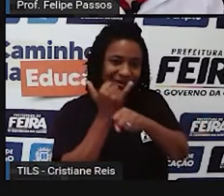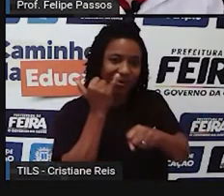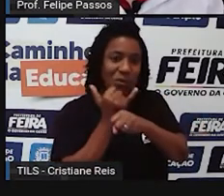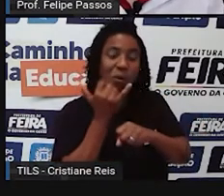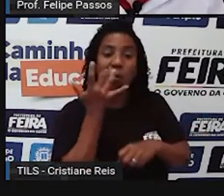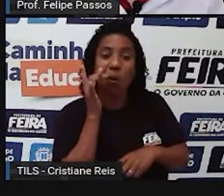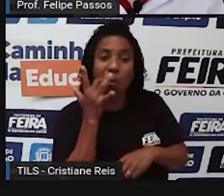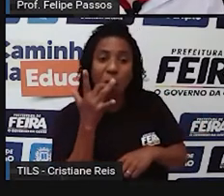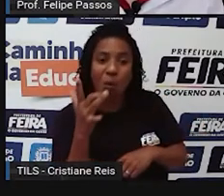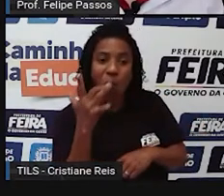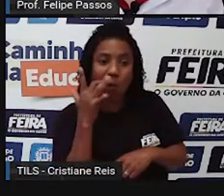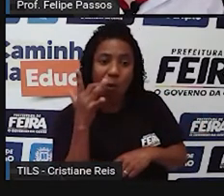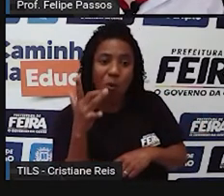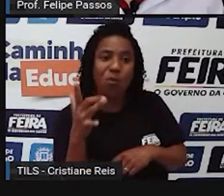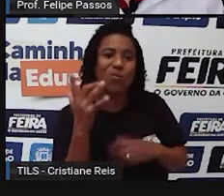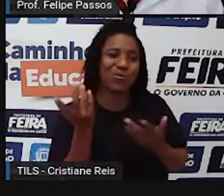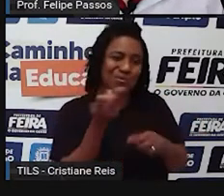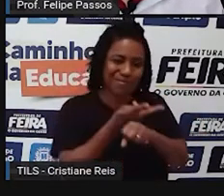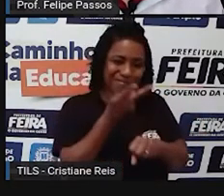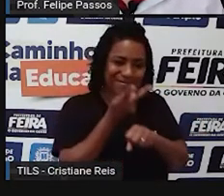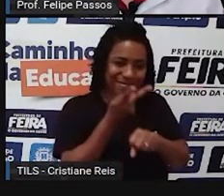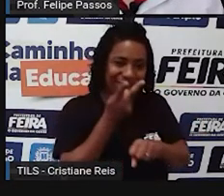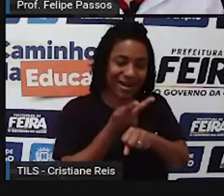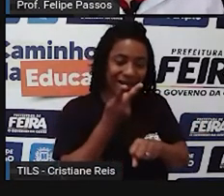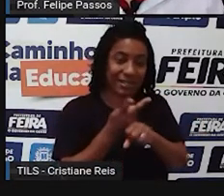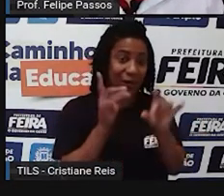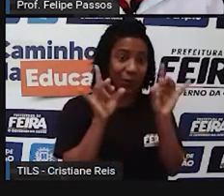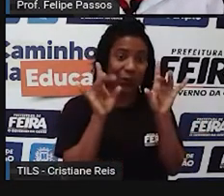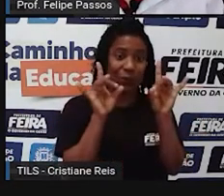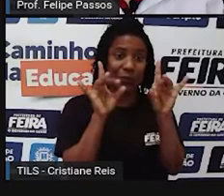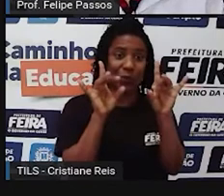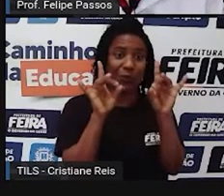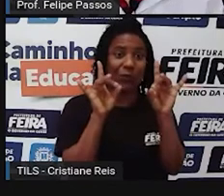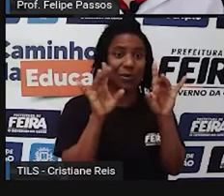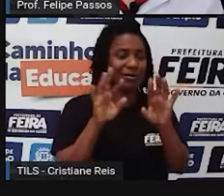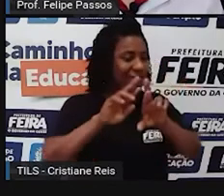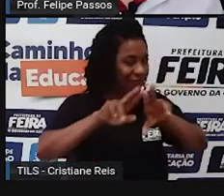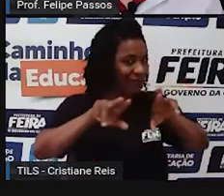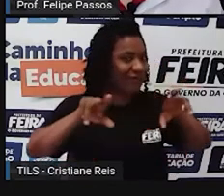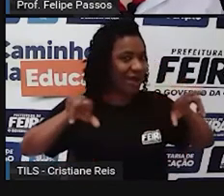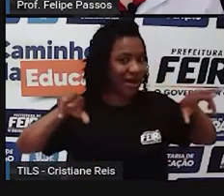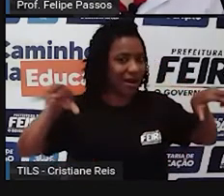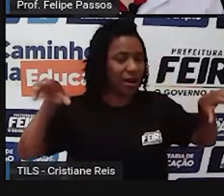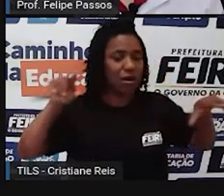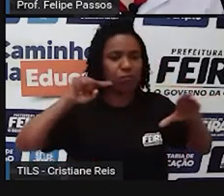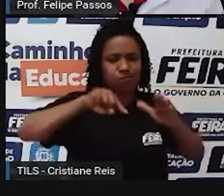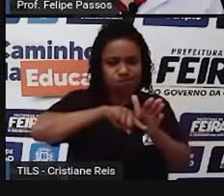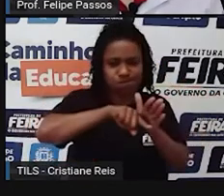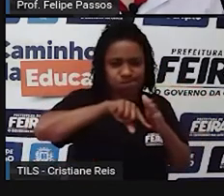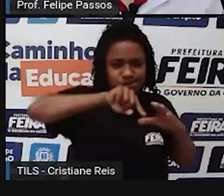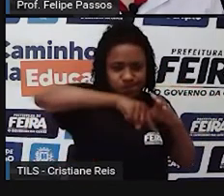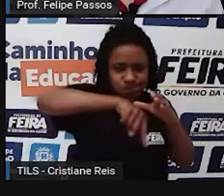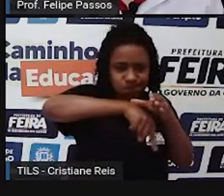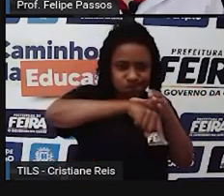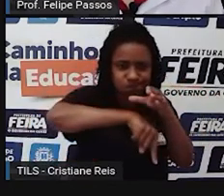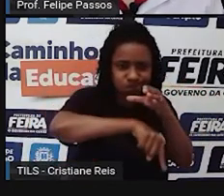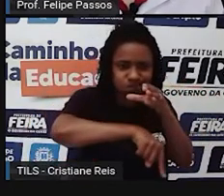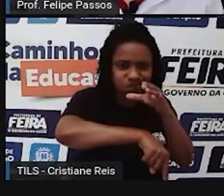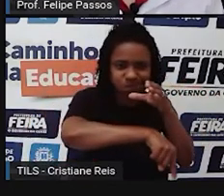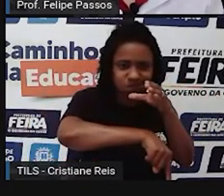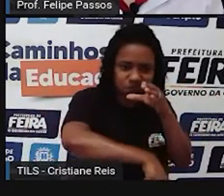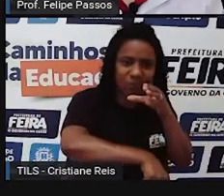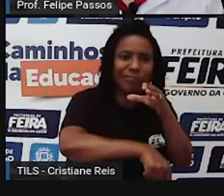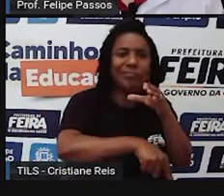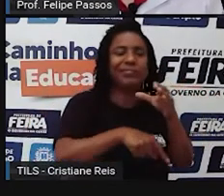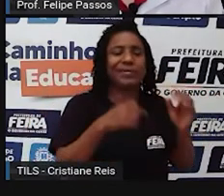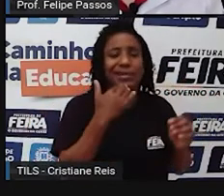ouro, prata, ferro, diamantes, né? Enfim, diversas substâncias que